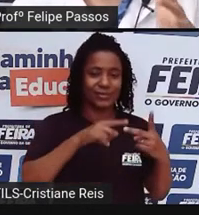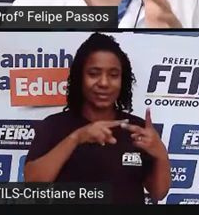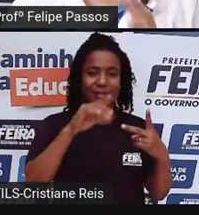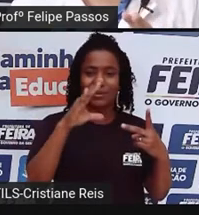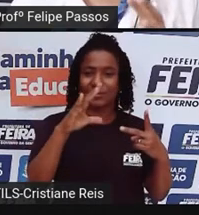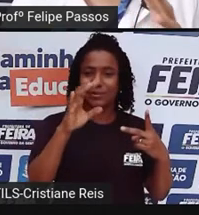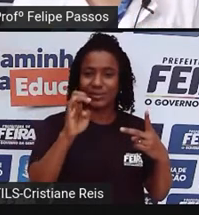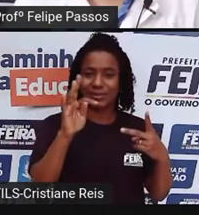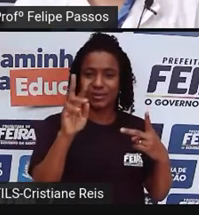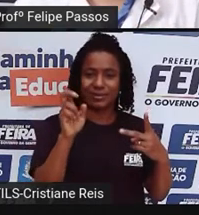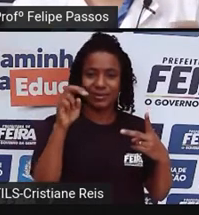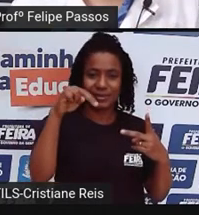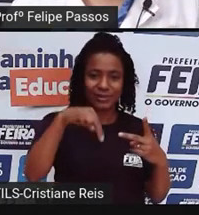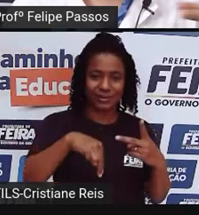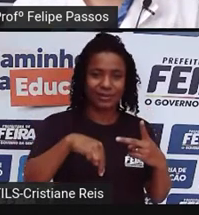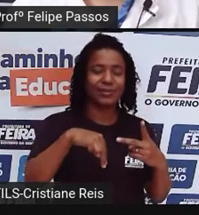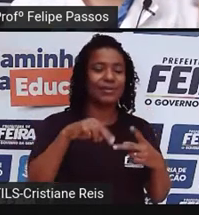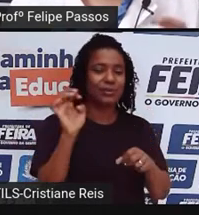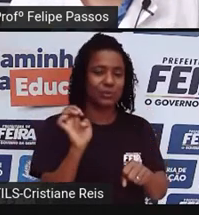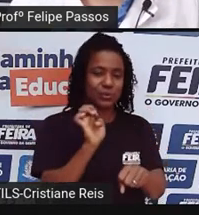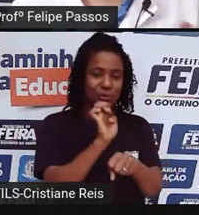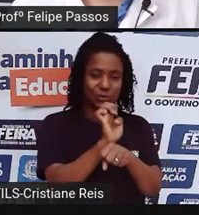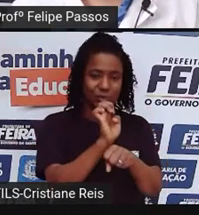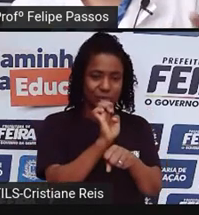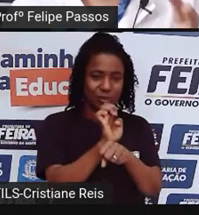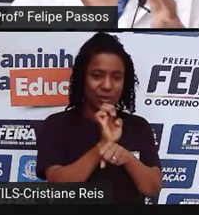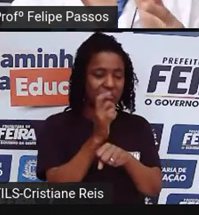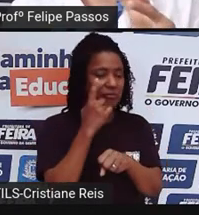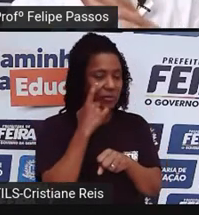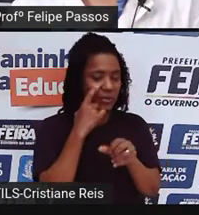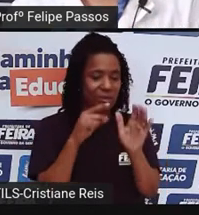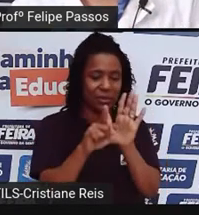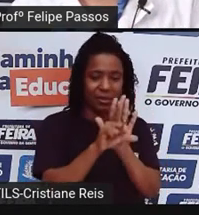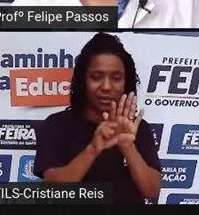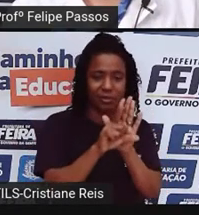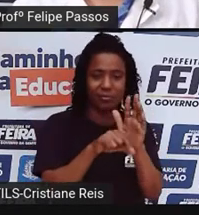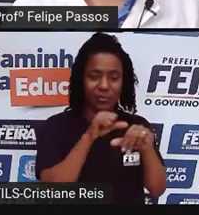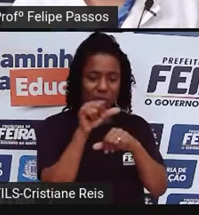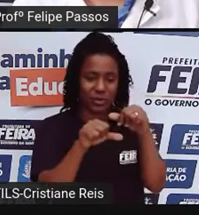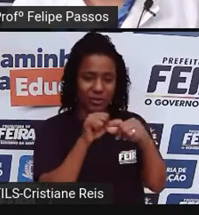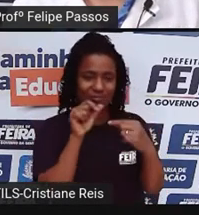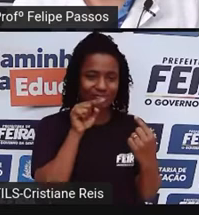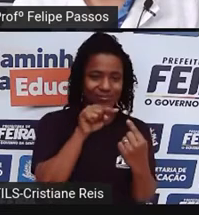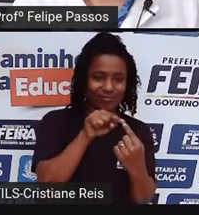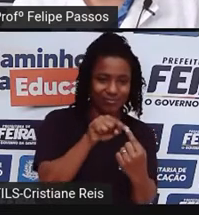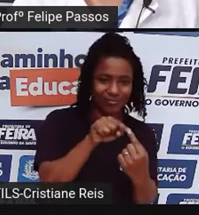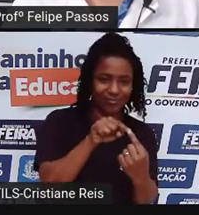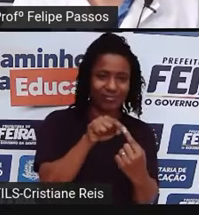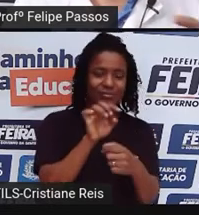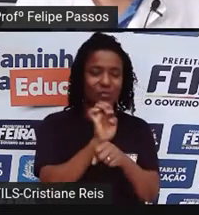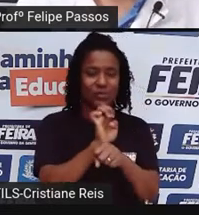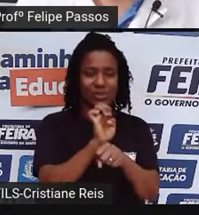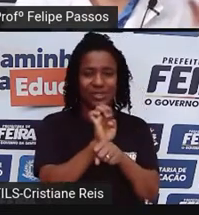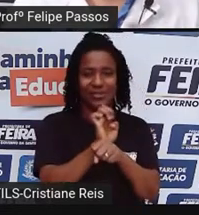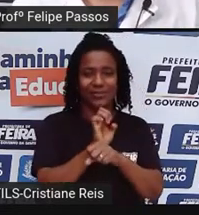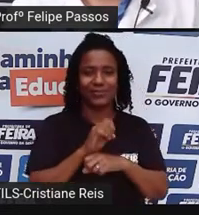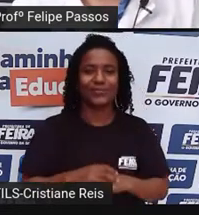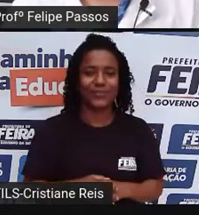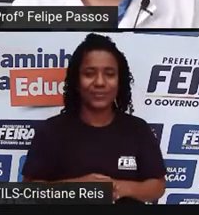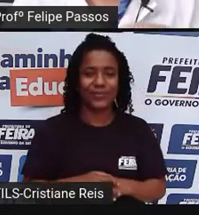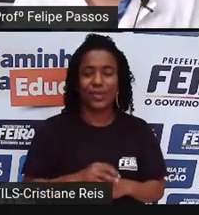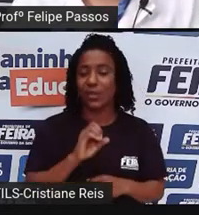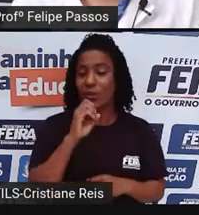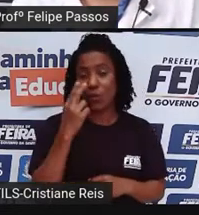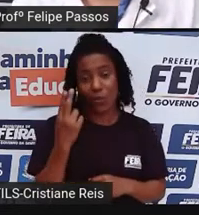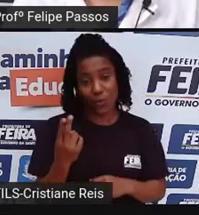o CETRAN vai ver se alguma dessas leis precisa de alguma alteração específica para aquele estado, né? Ou se a aplicação de alguma